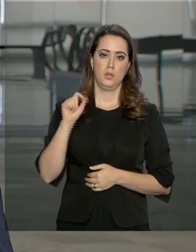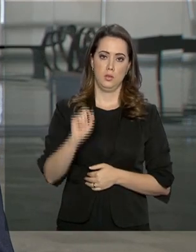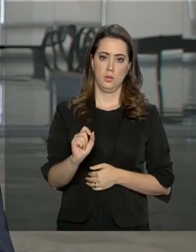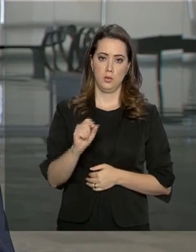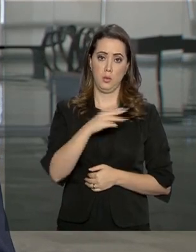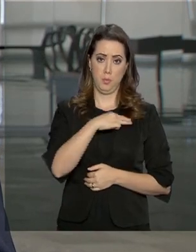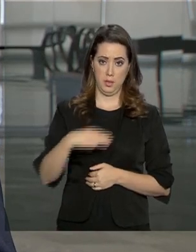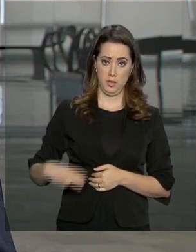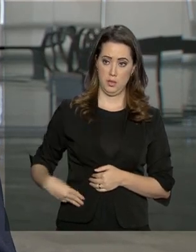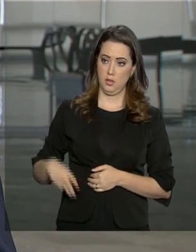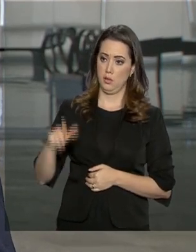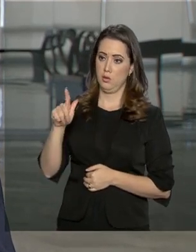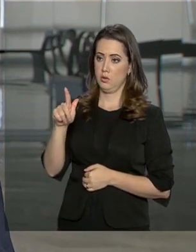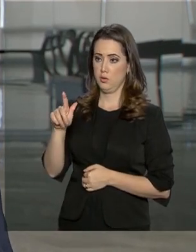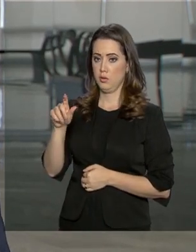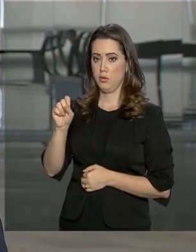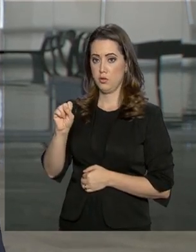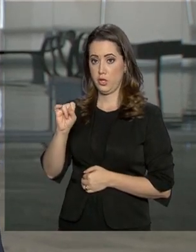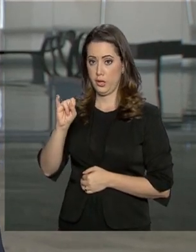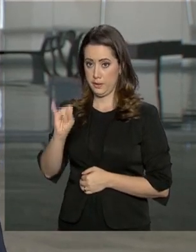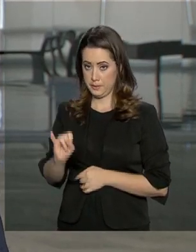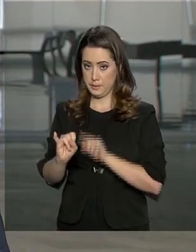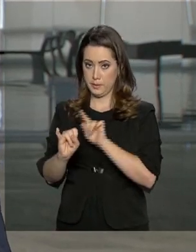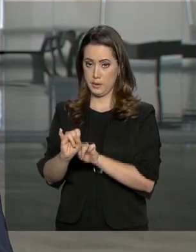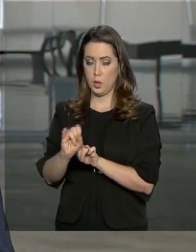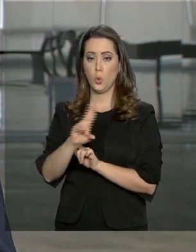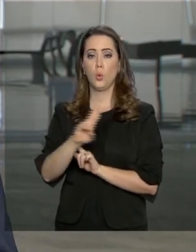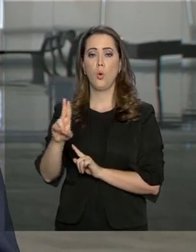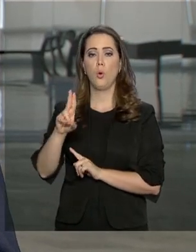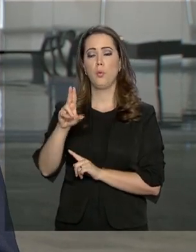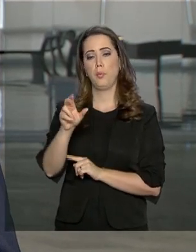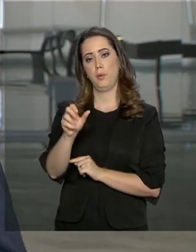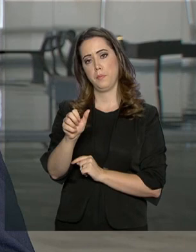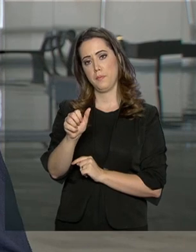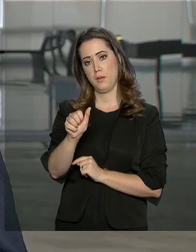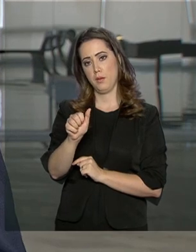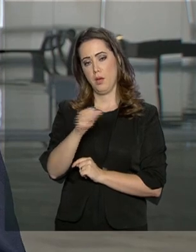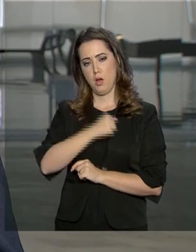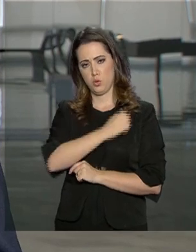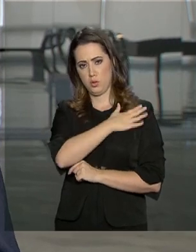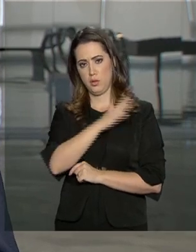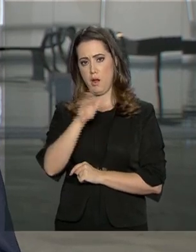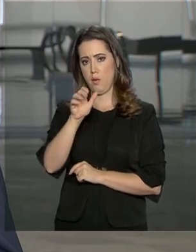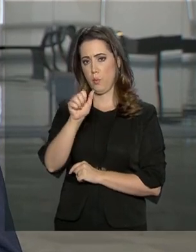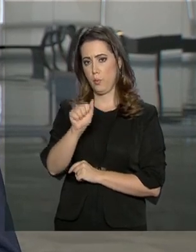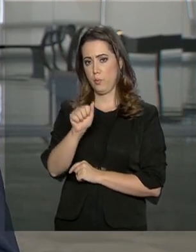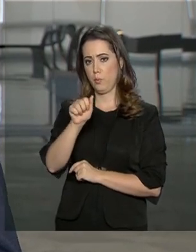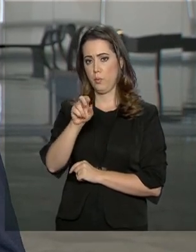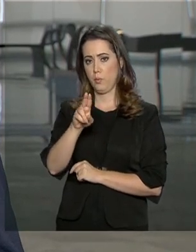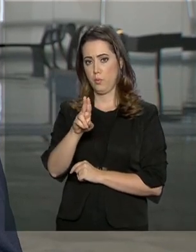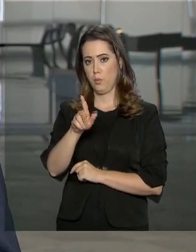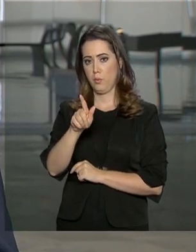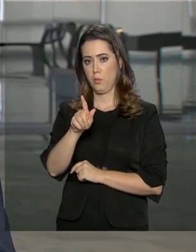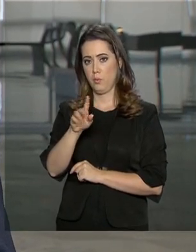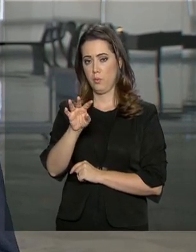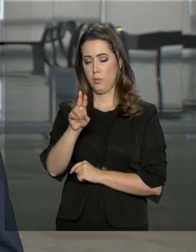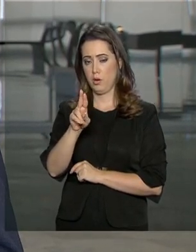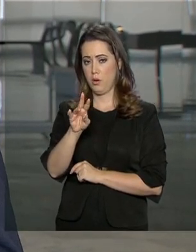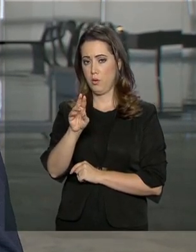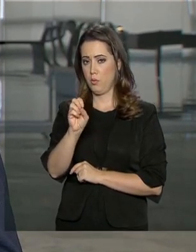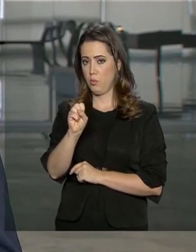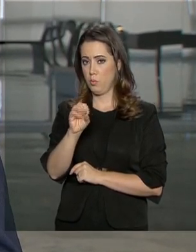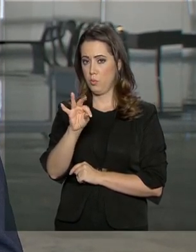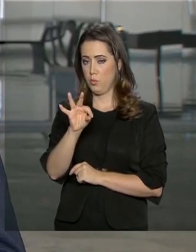Gabinete de Segurança Institucional Augusto Heleno. Mais cedo, antes de vir ao Palácio do Planalto, na saída do Palácio do Alvorada,